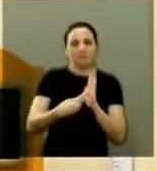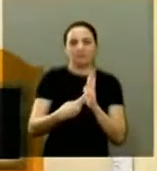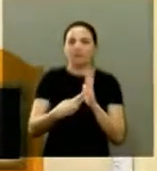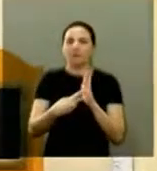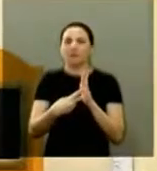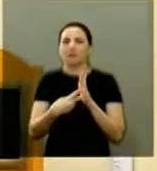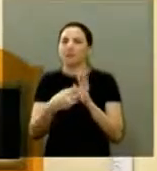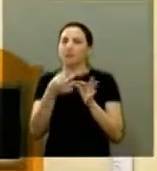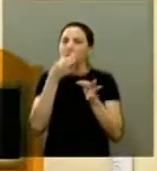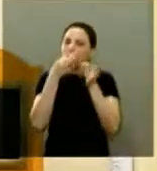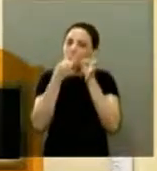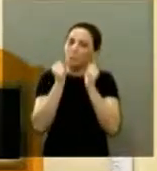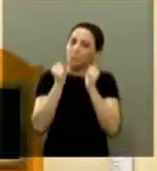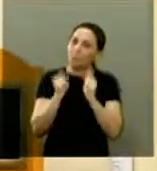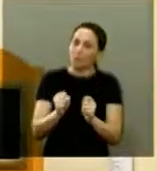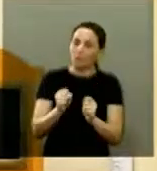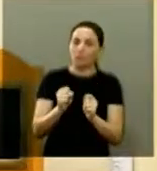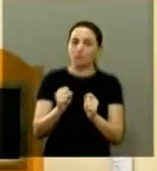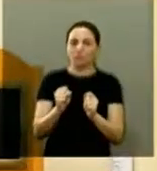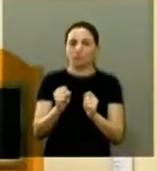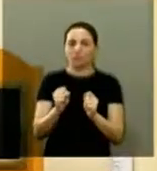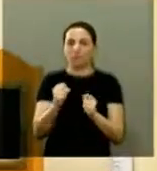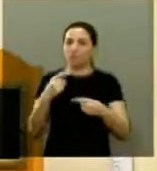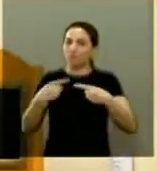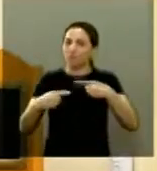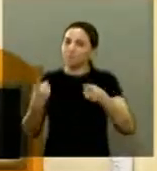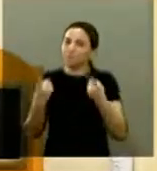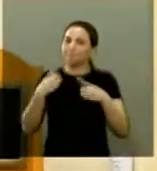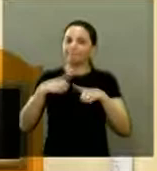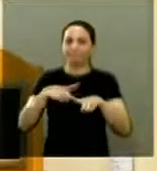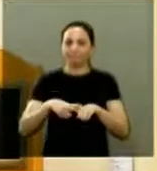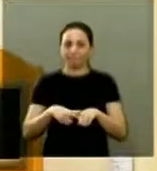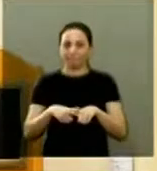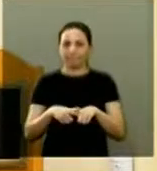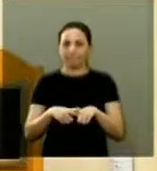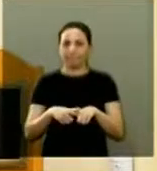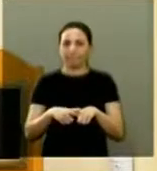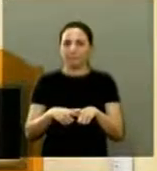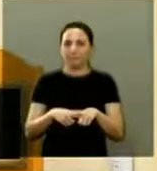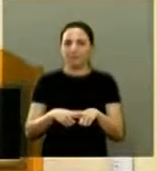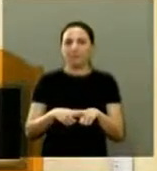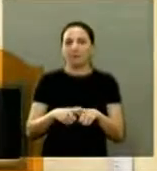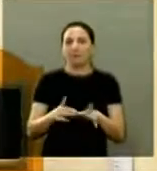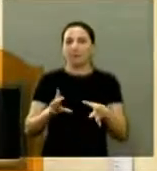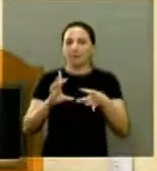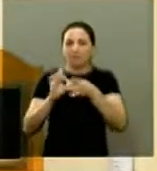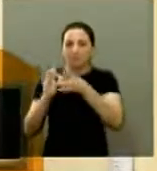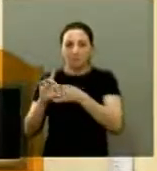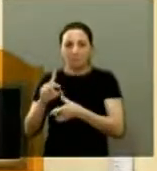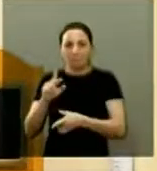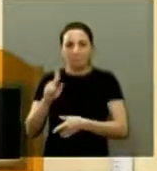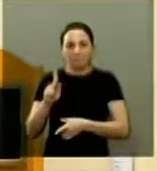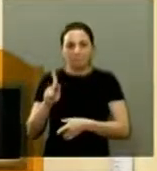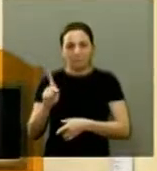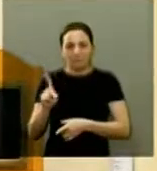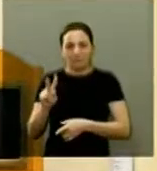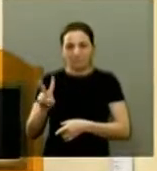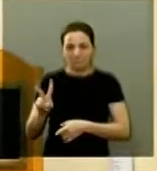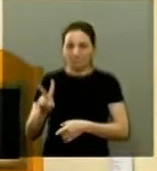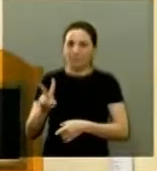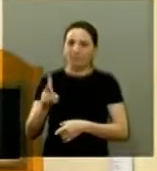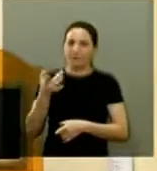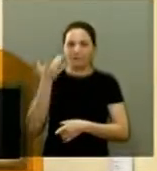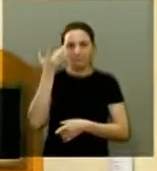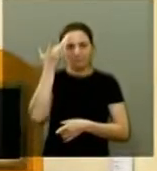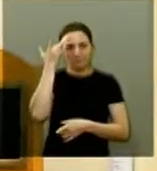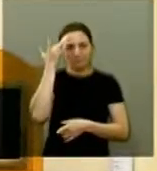o nível de proposta que podíamos fazer nessa disputa. Quero agradecer aos filiados do PV, que, sem